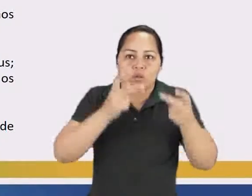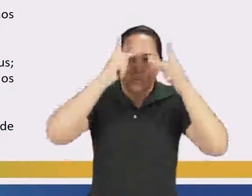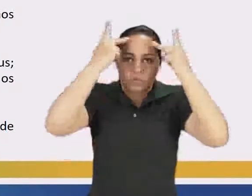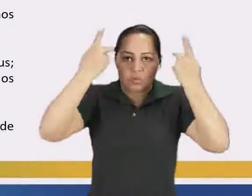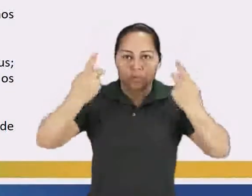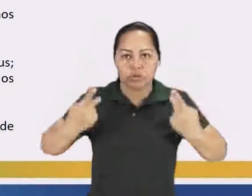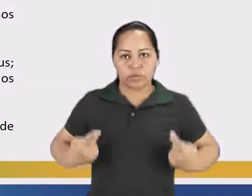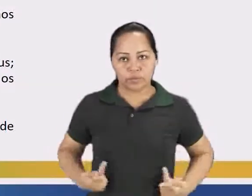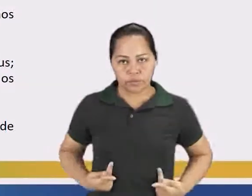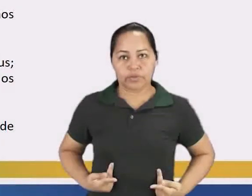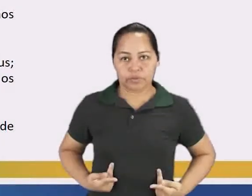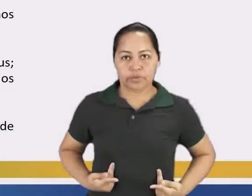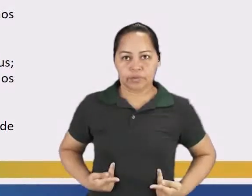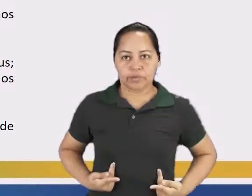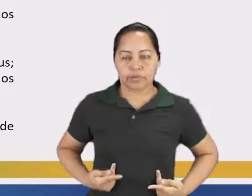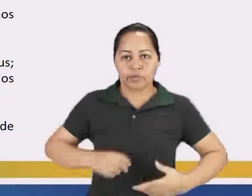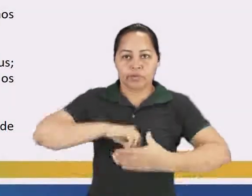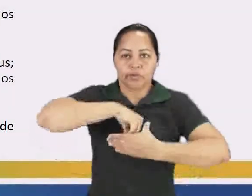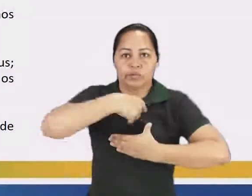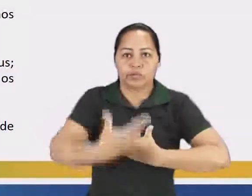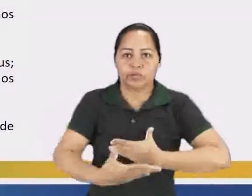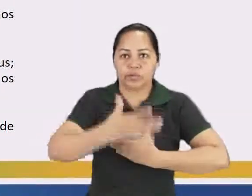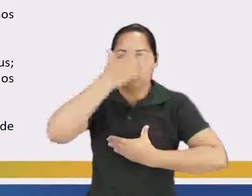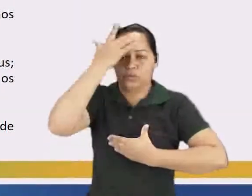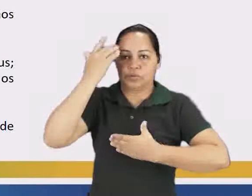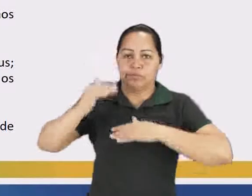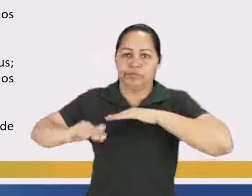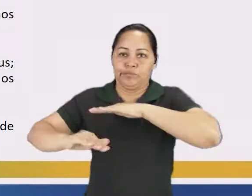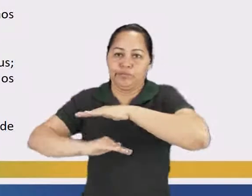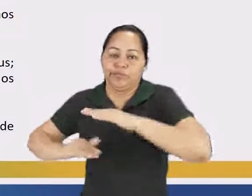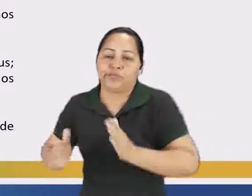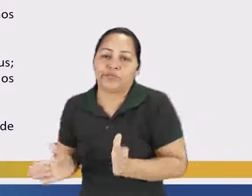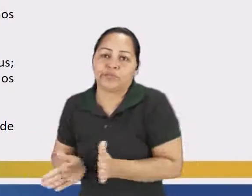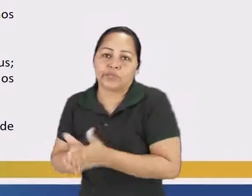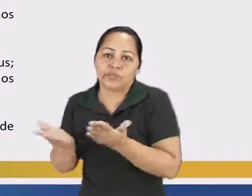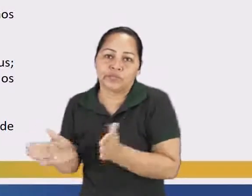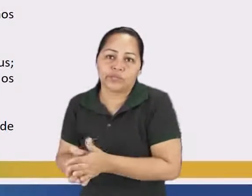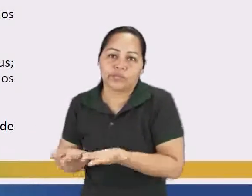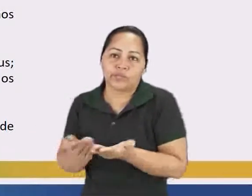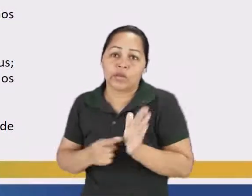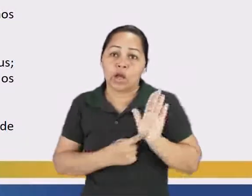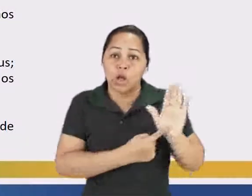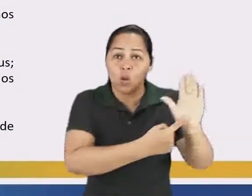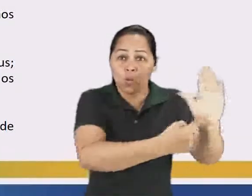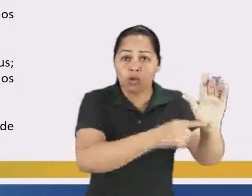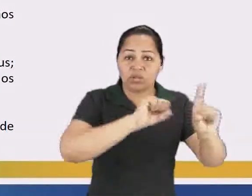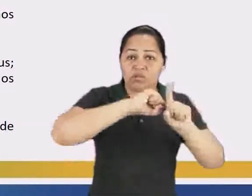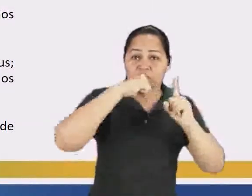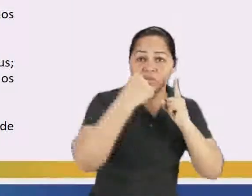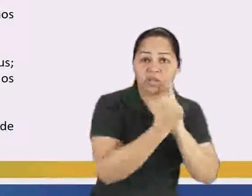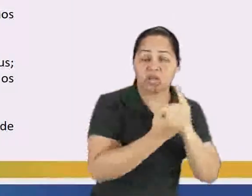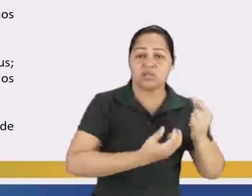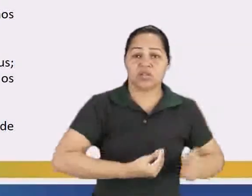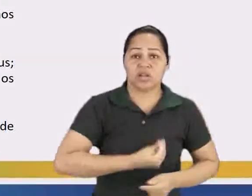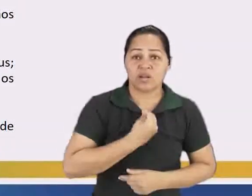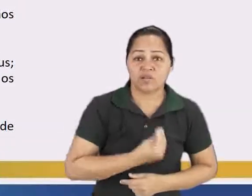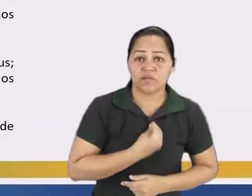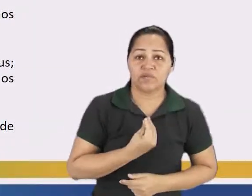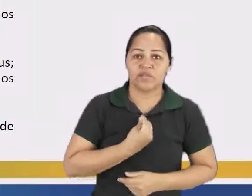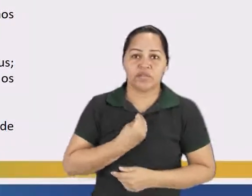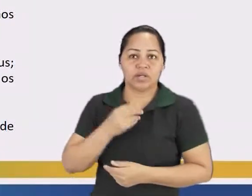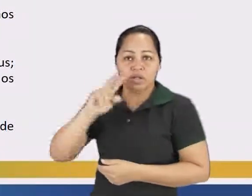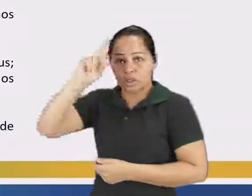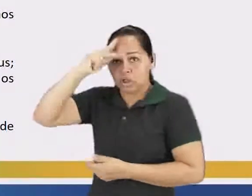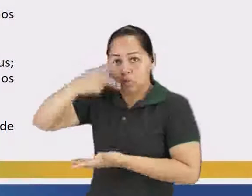anormal e dos instintos baixos. Enfoque da vida e dos fatos sociais contemporâneos ao escritor.